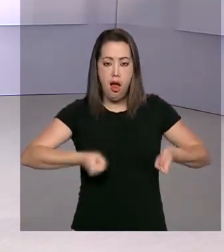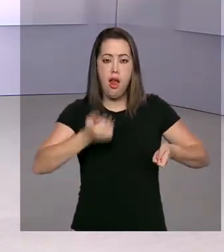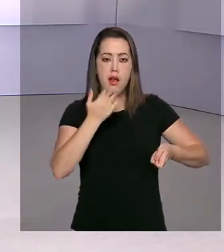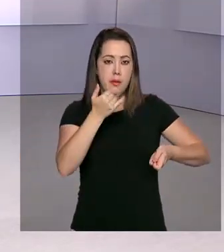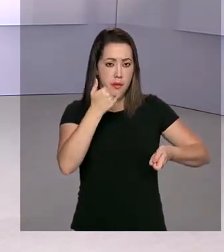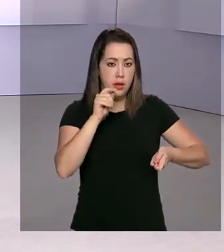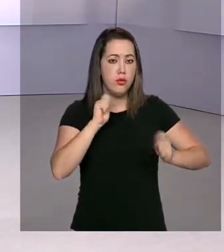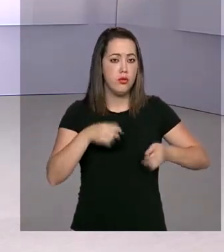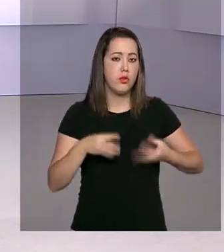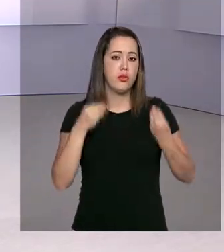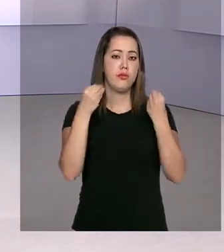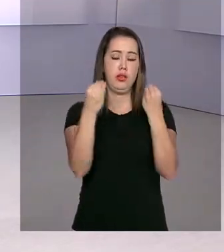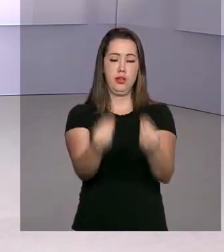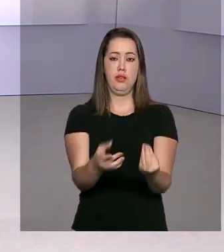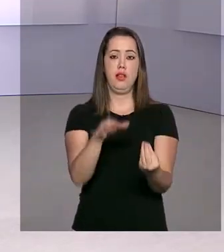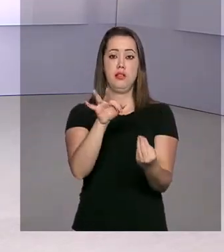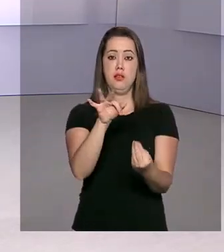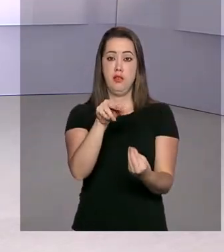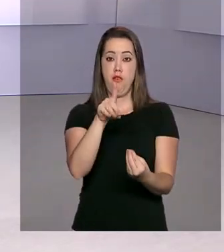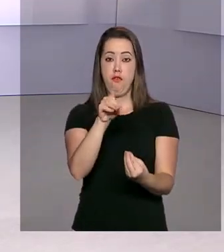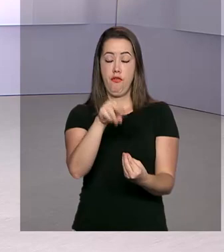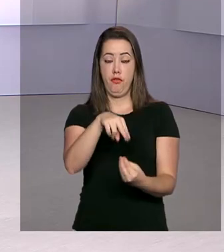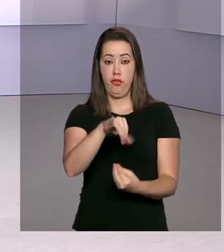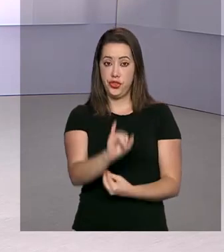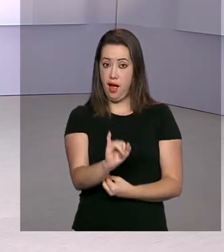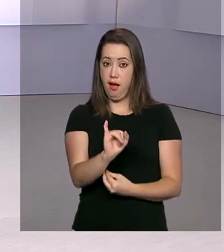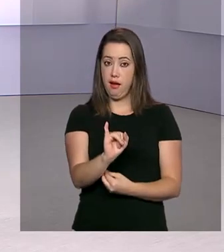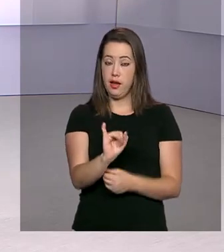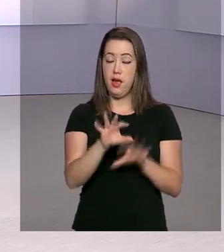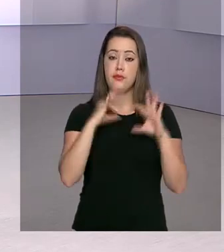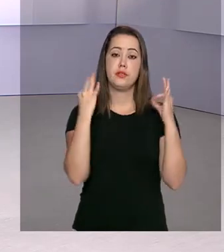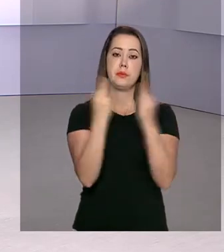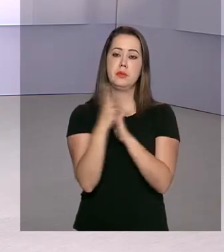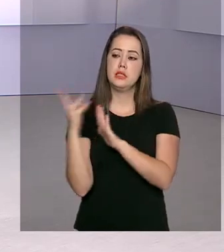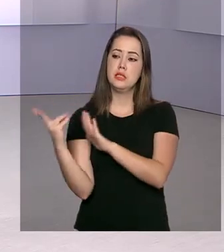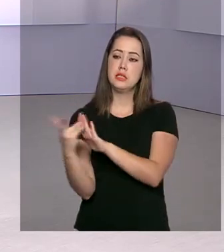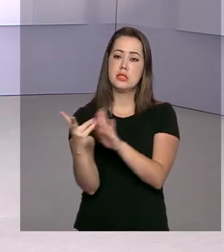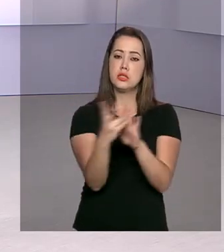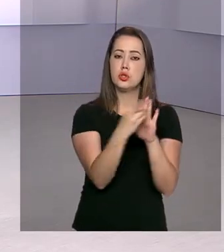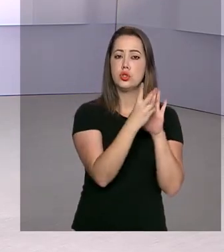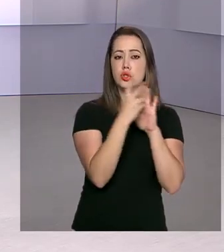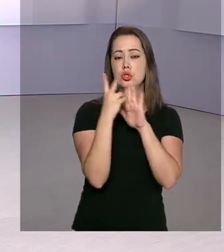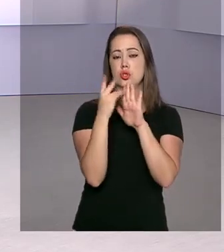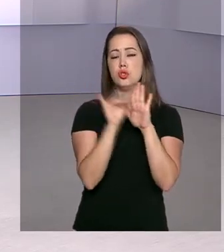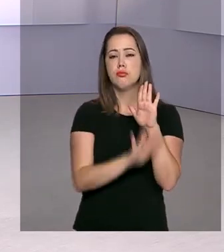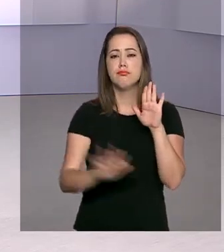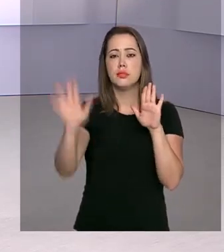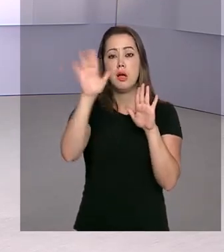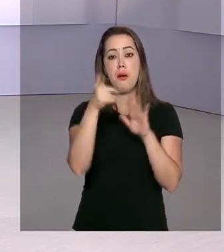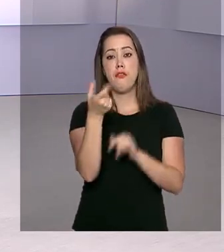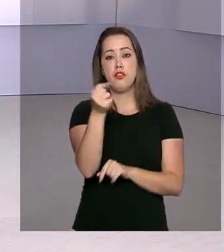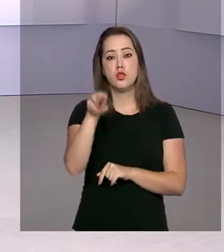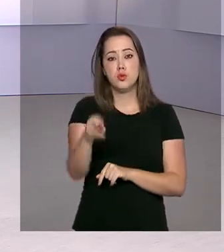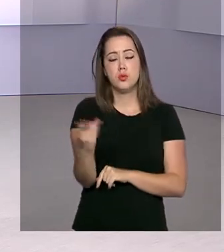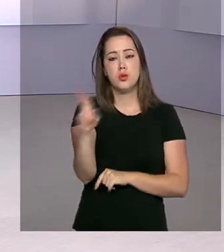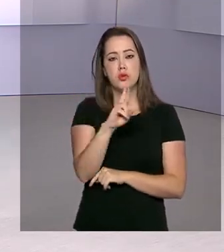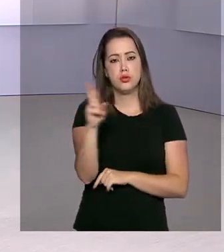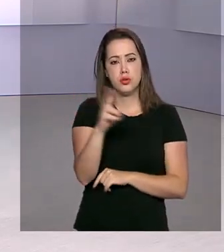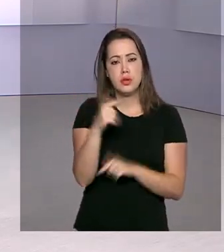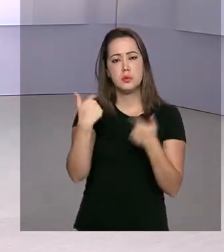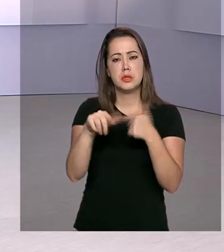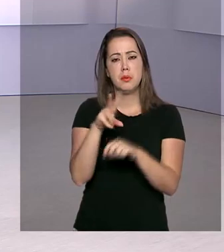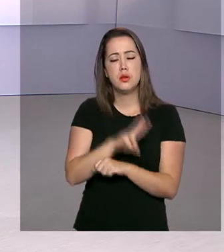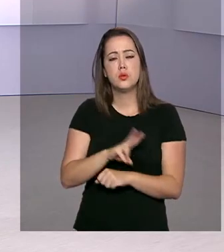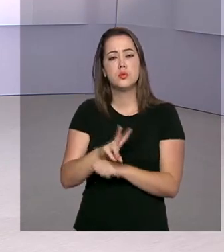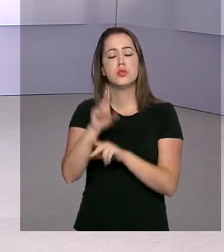distribuídas pela FUNAI a famílias indígenas em todo o território nacional. A FUNAI conta com mais de 20 milhões de reais para ações de